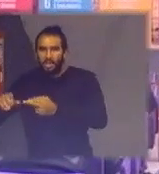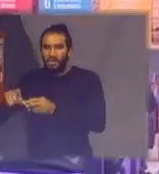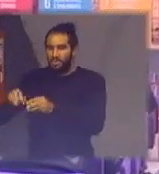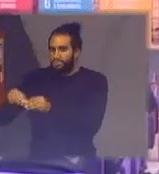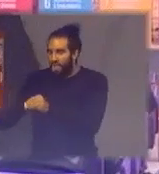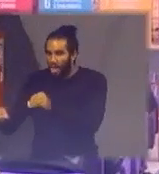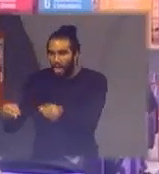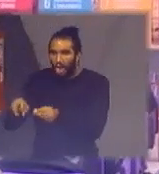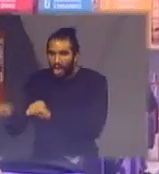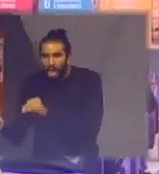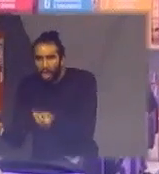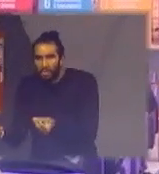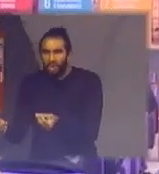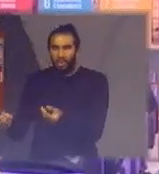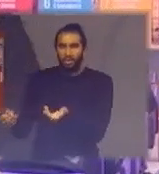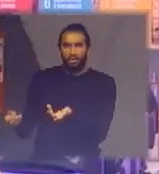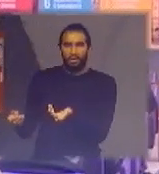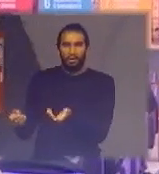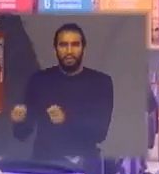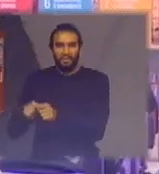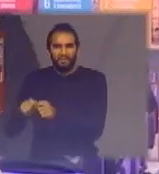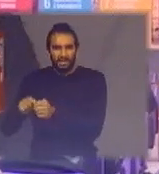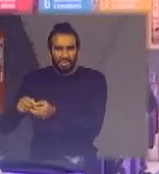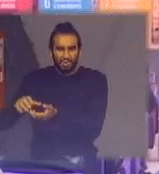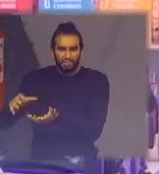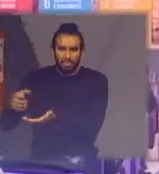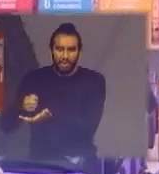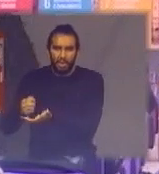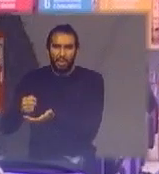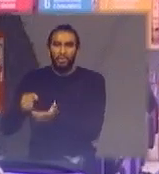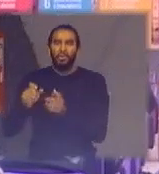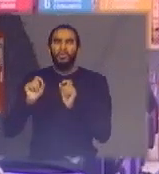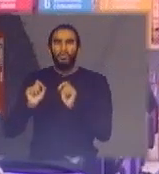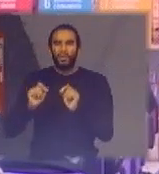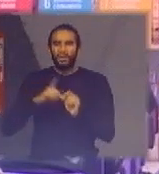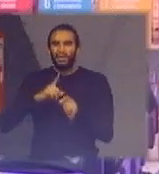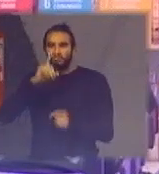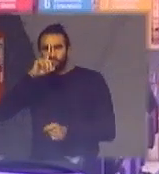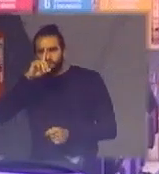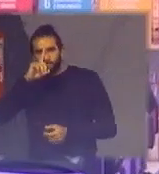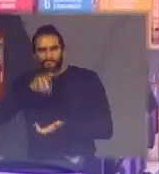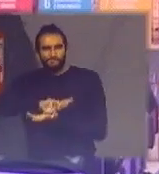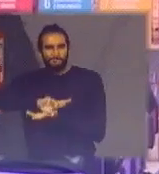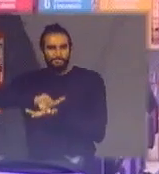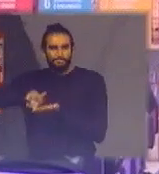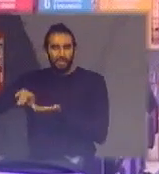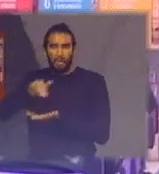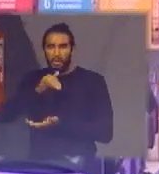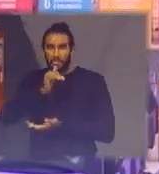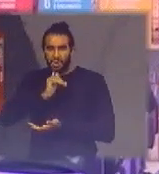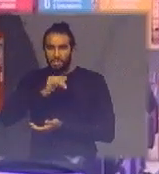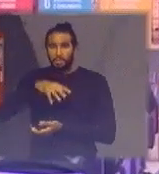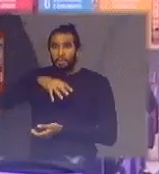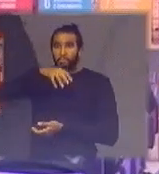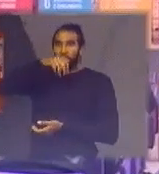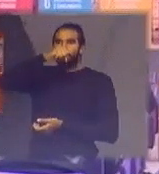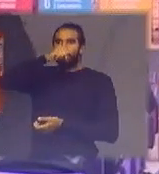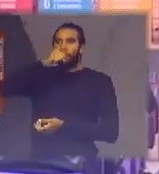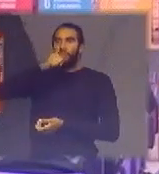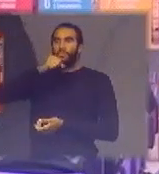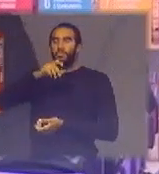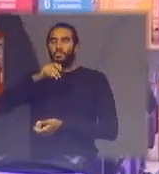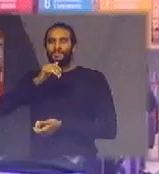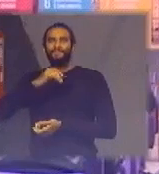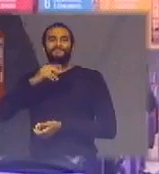equipamentos e tirar o material fazer mesmo a mineração você envolve muitos riscos essa aspiração desses metais pesados que vai levantar poeira